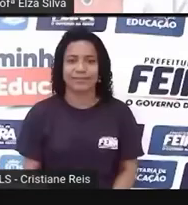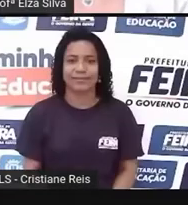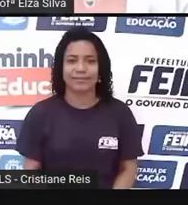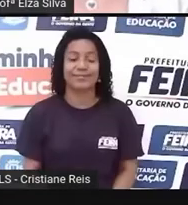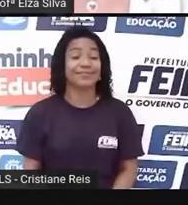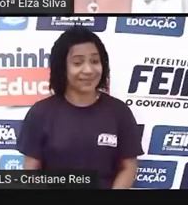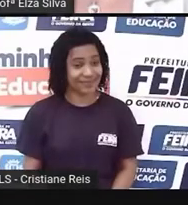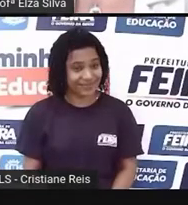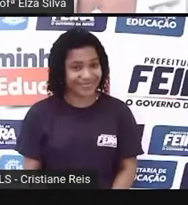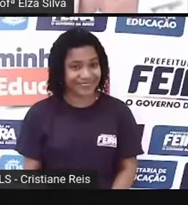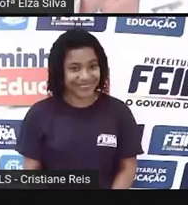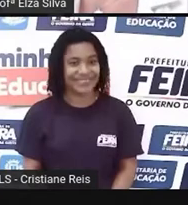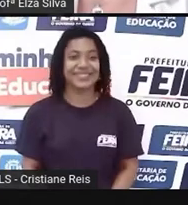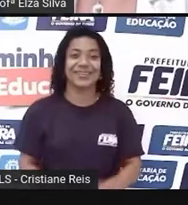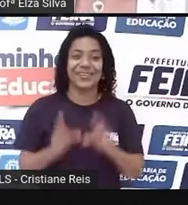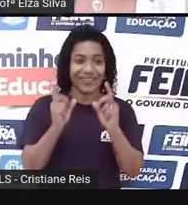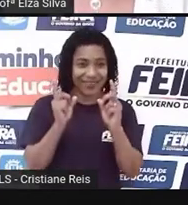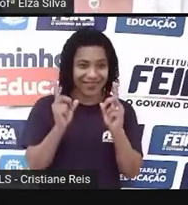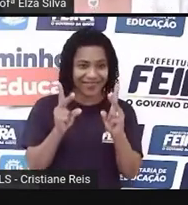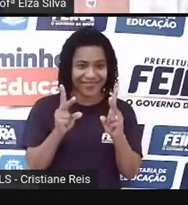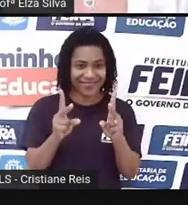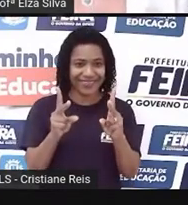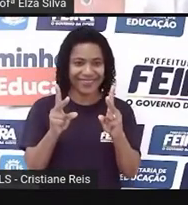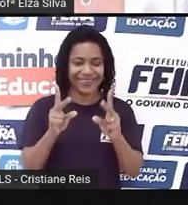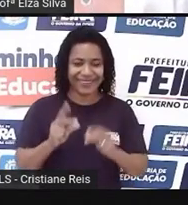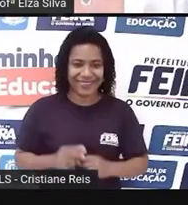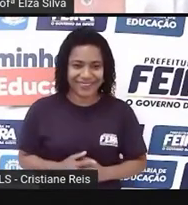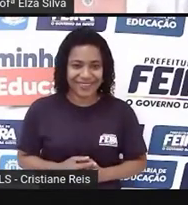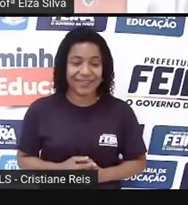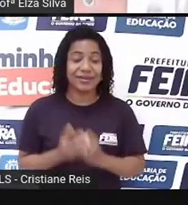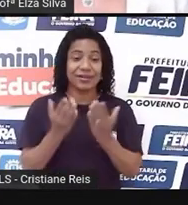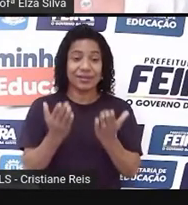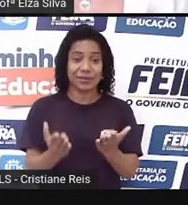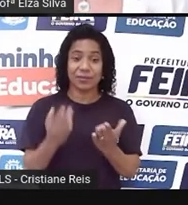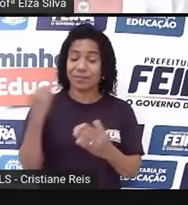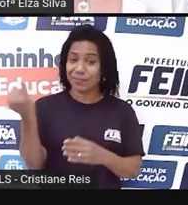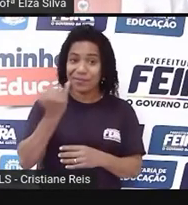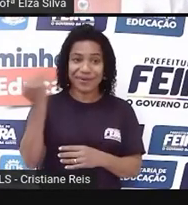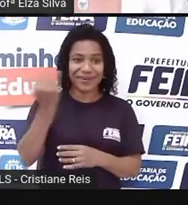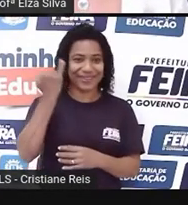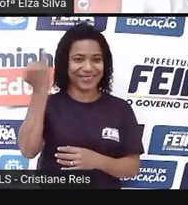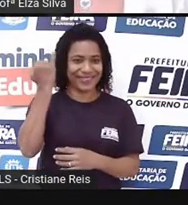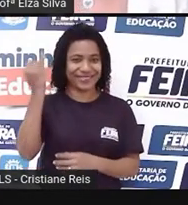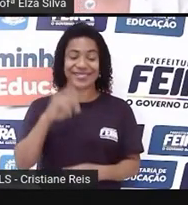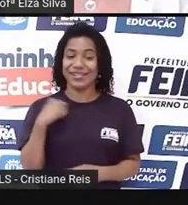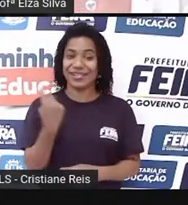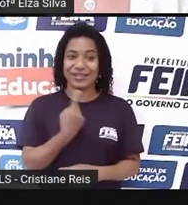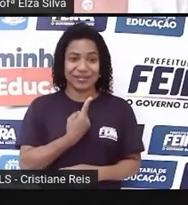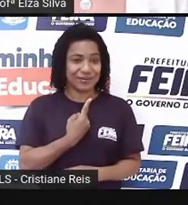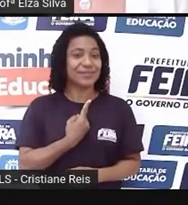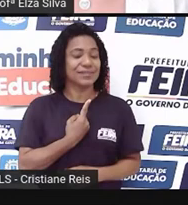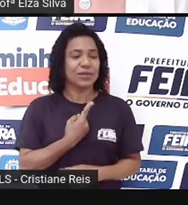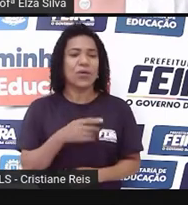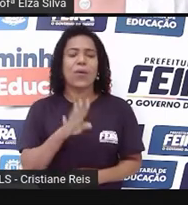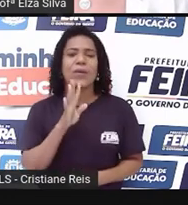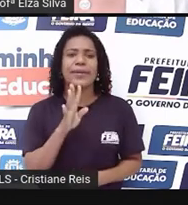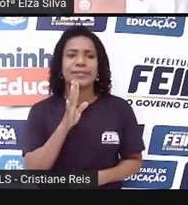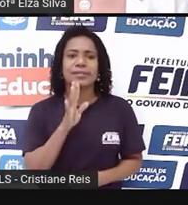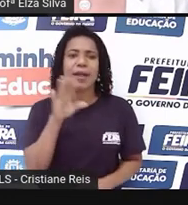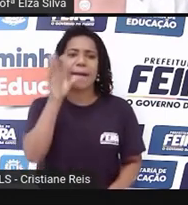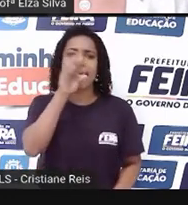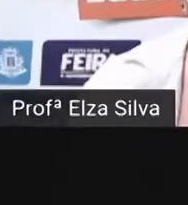Ok, students, então é importante que a gente saiba os sons das letras do